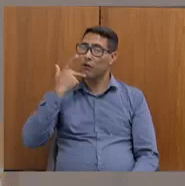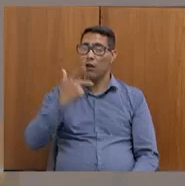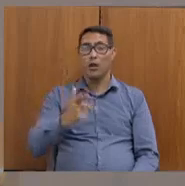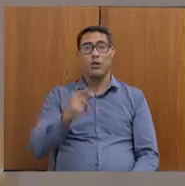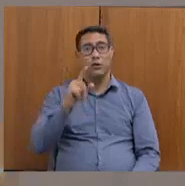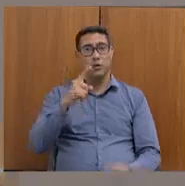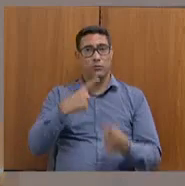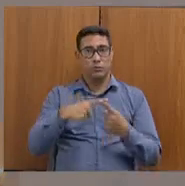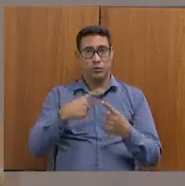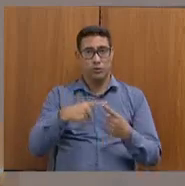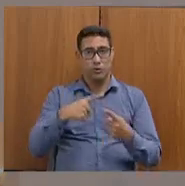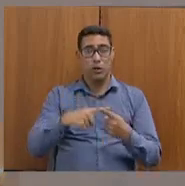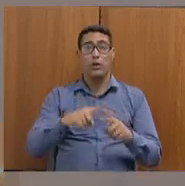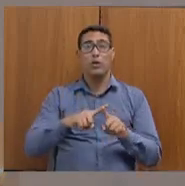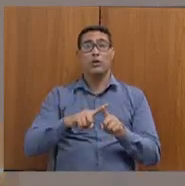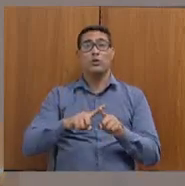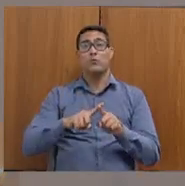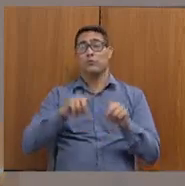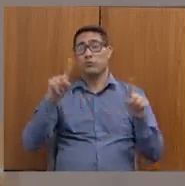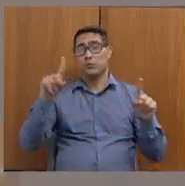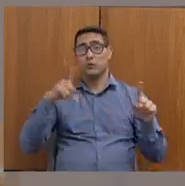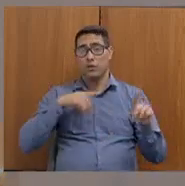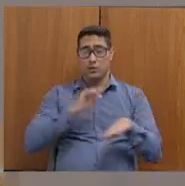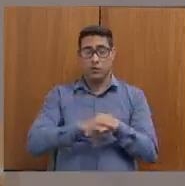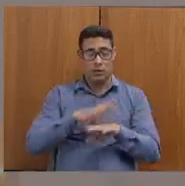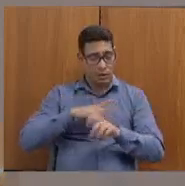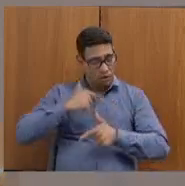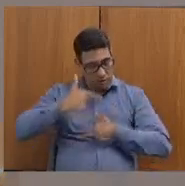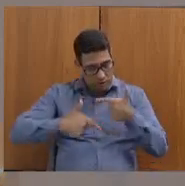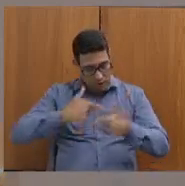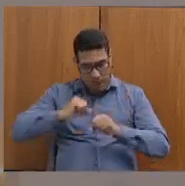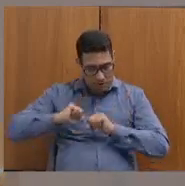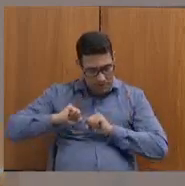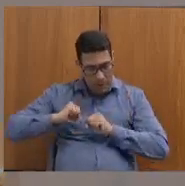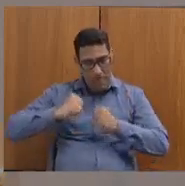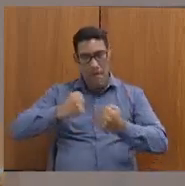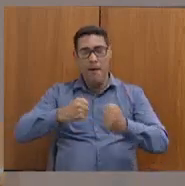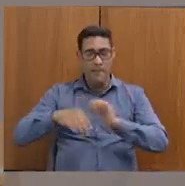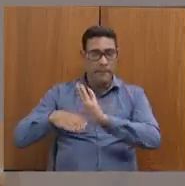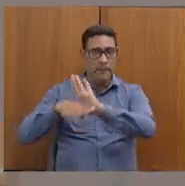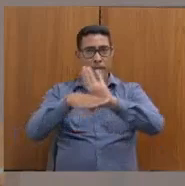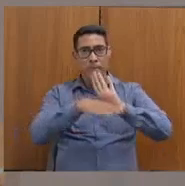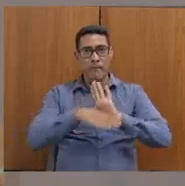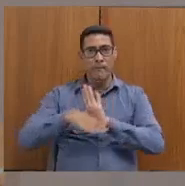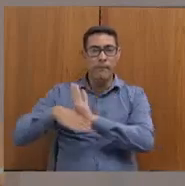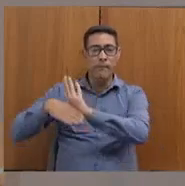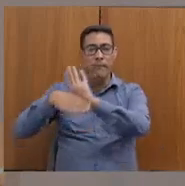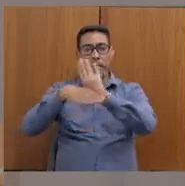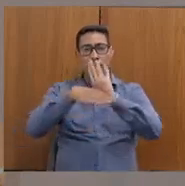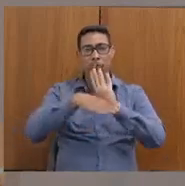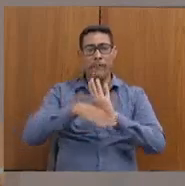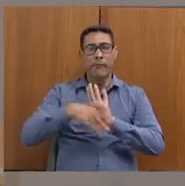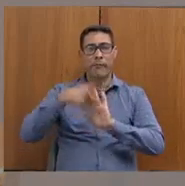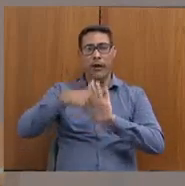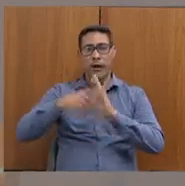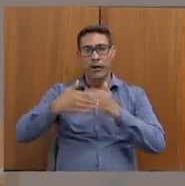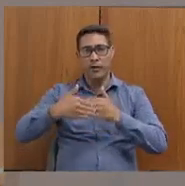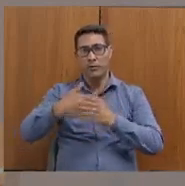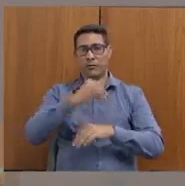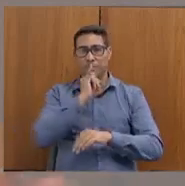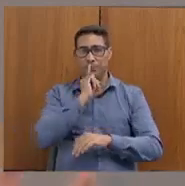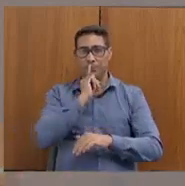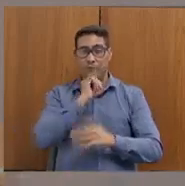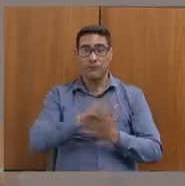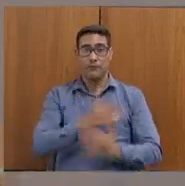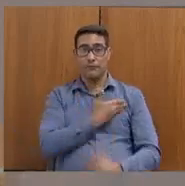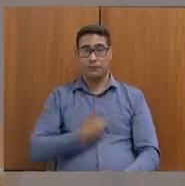nós estamos colocando, inclusive, fazendo um esforço tramando para a gente poder ajudar nesse processo. Por exemplo, o